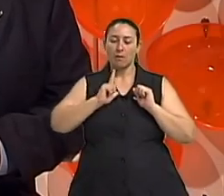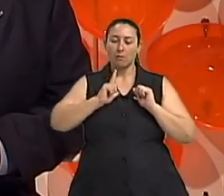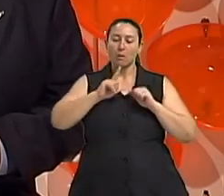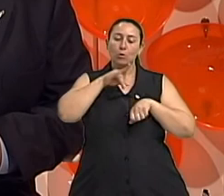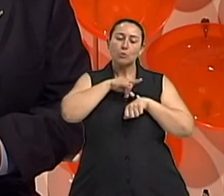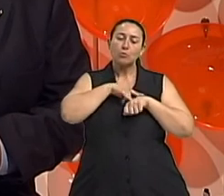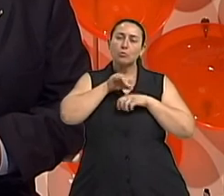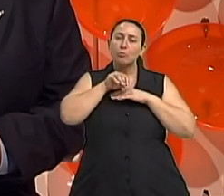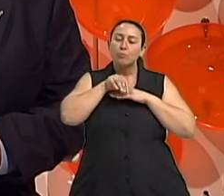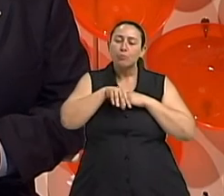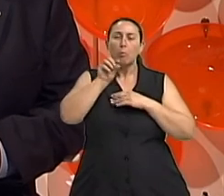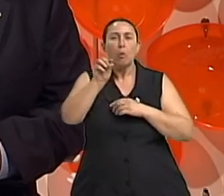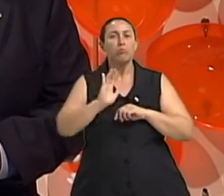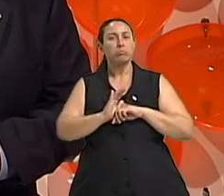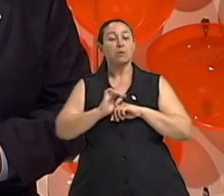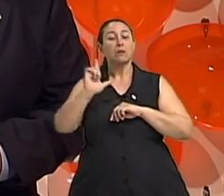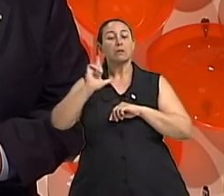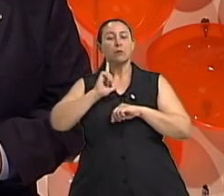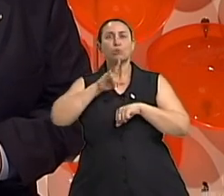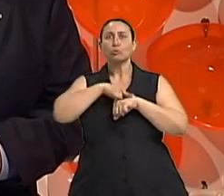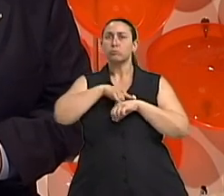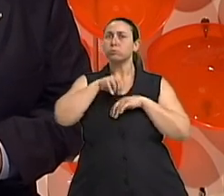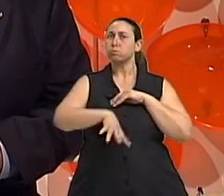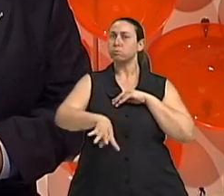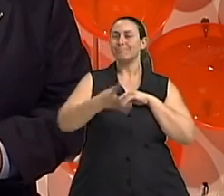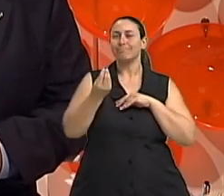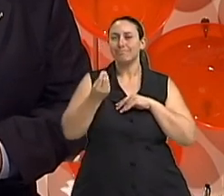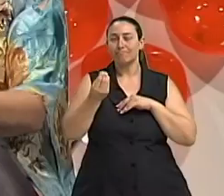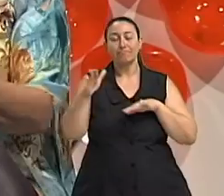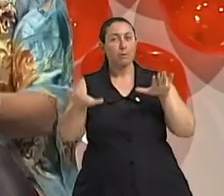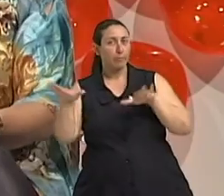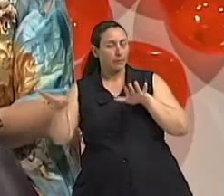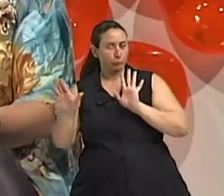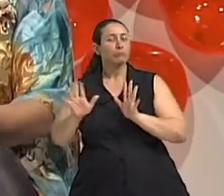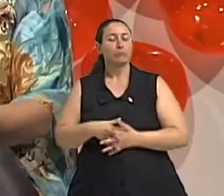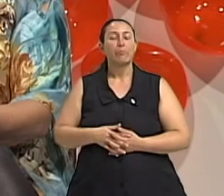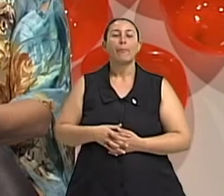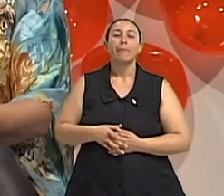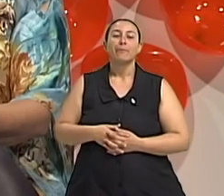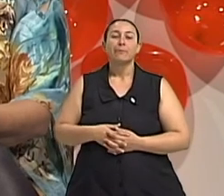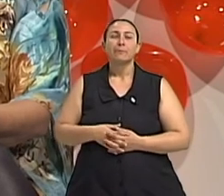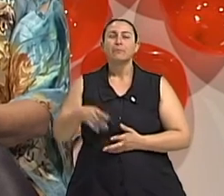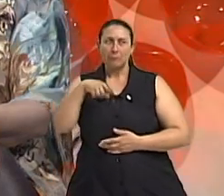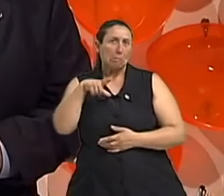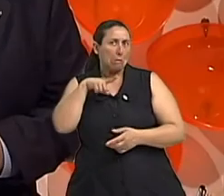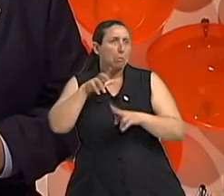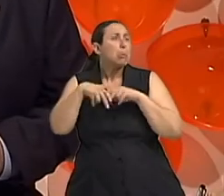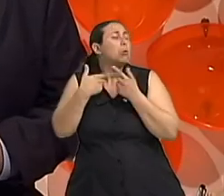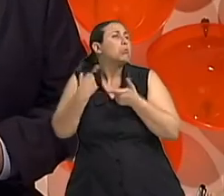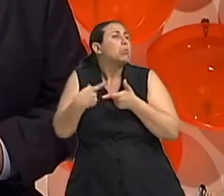perda... Significativa. Que pode ser significativa. Claro, claro. Tem muitas causas para isso acontecer, doutor?